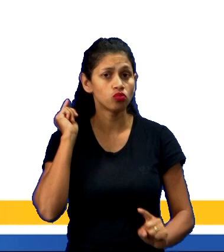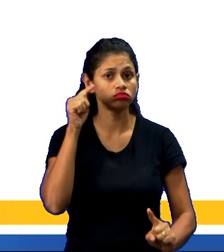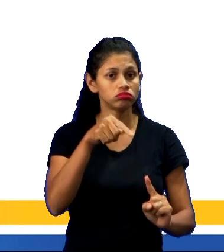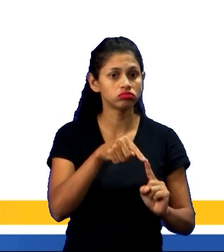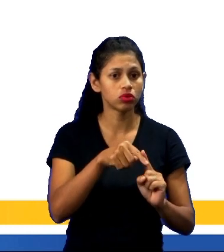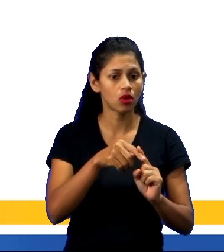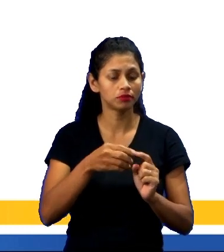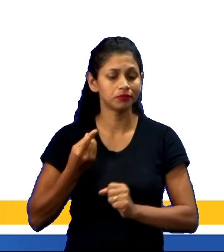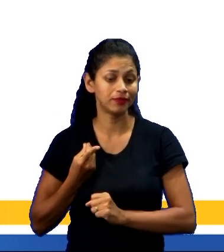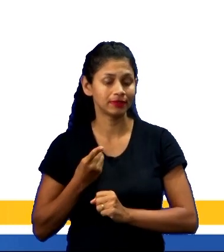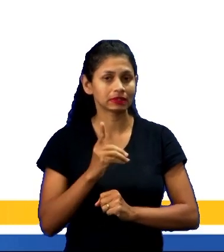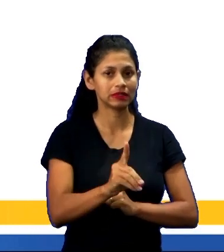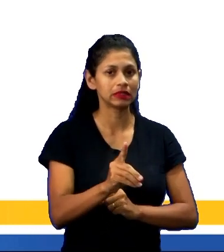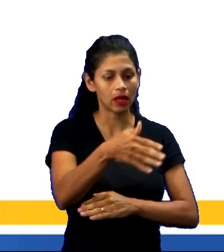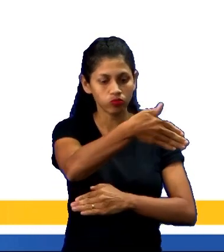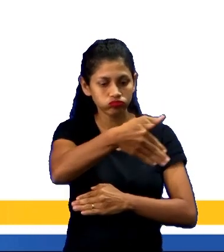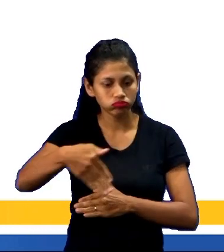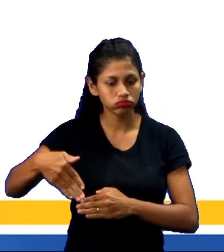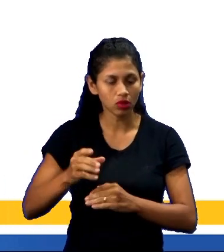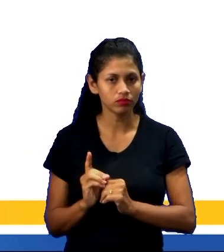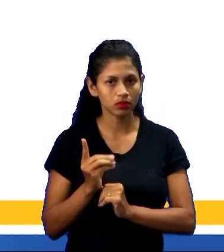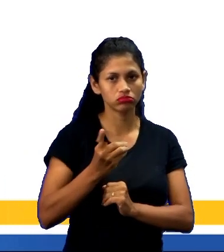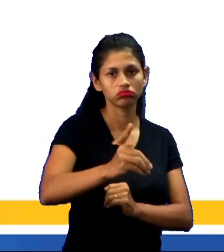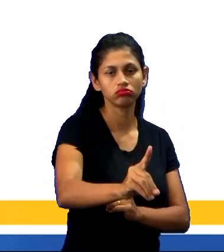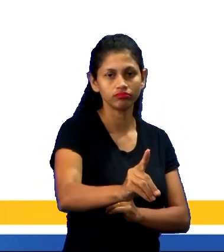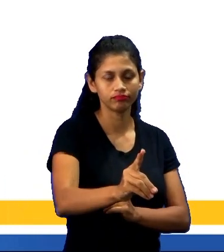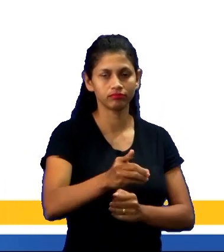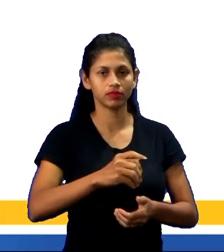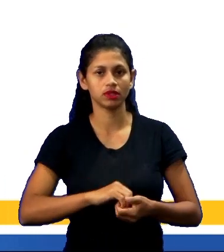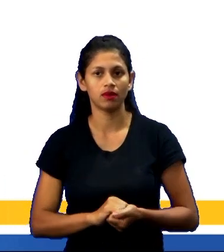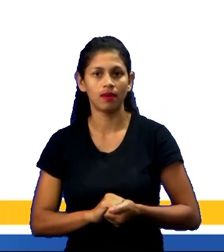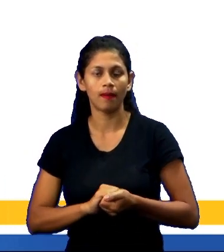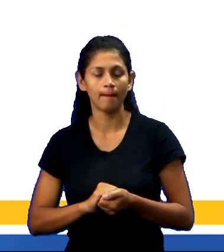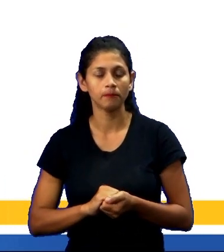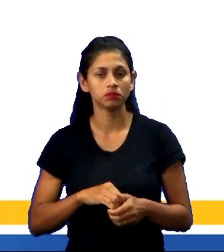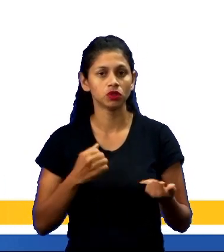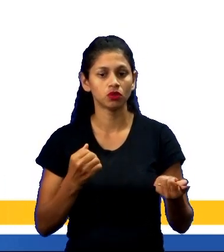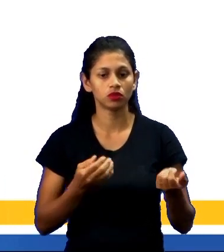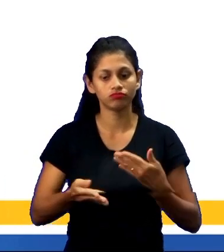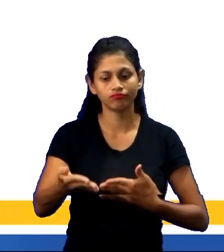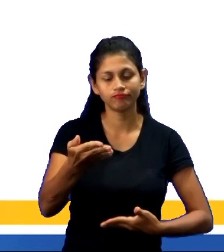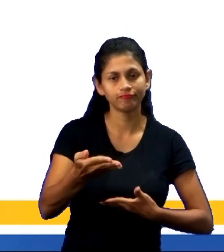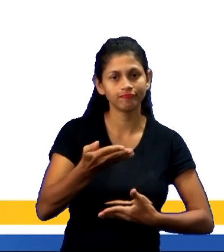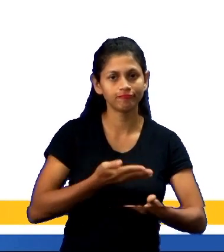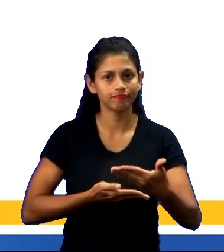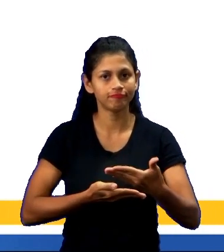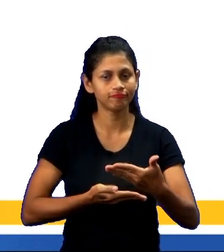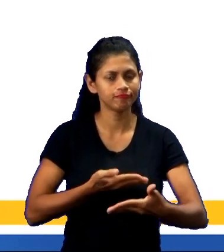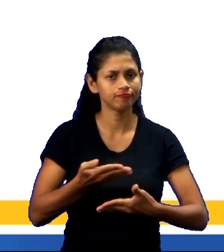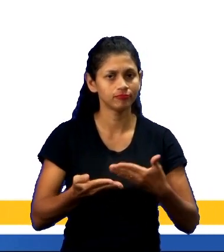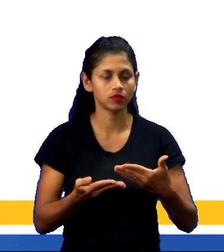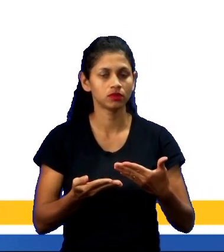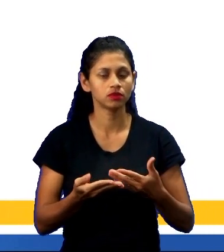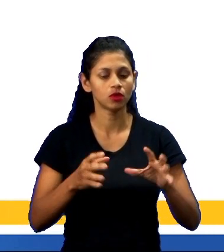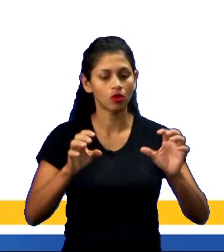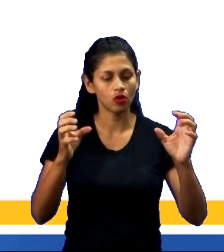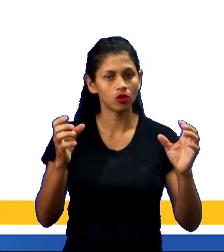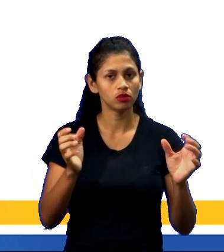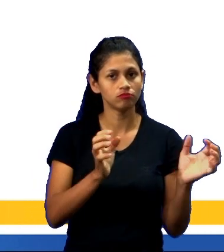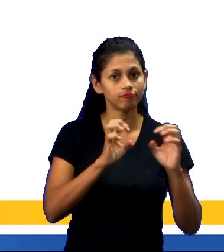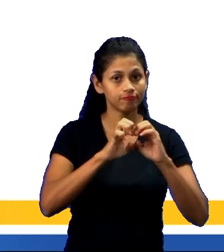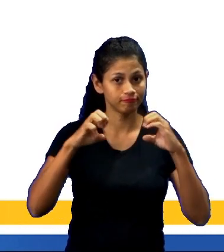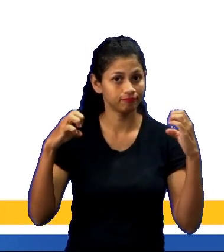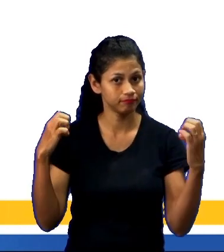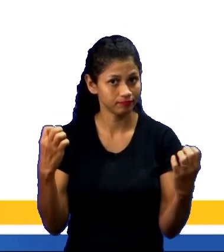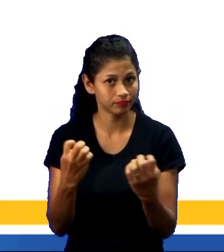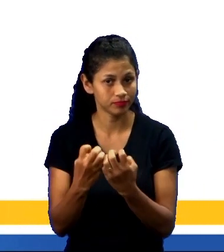o campo adversário. Nesse contexto, há interação entre as equipes, as quais se alteram durante o jogo em ataque e defesa.